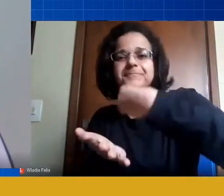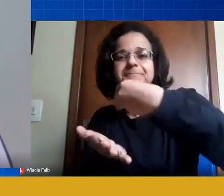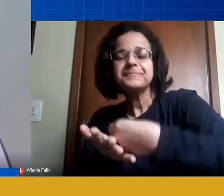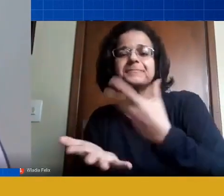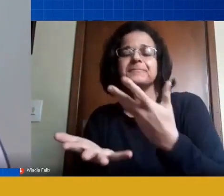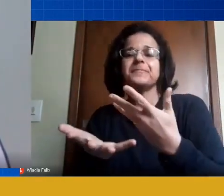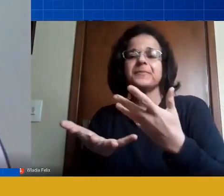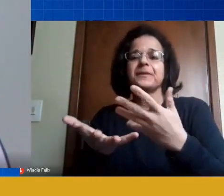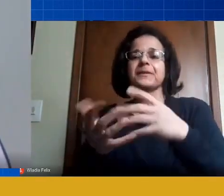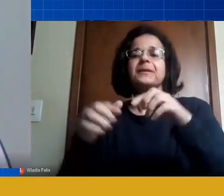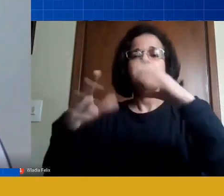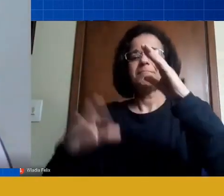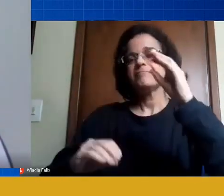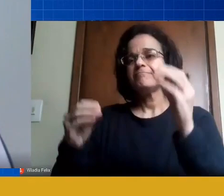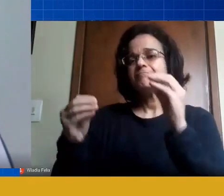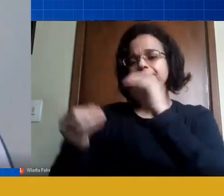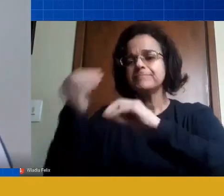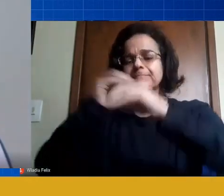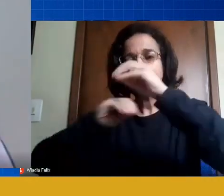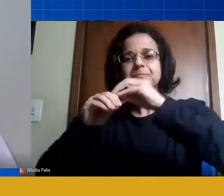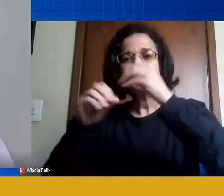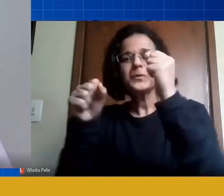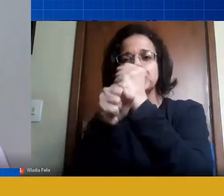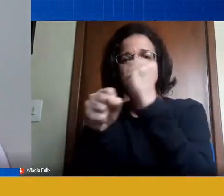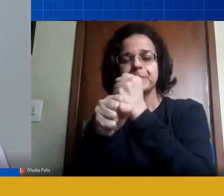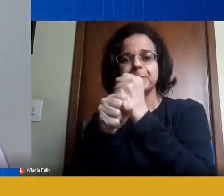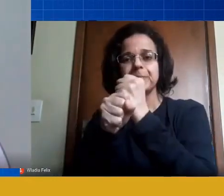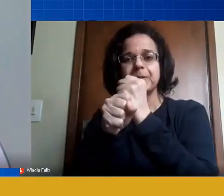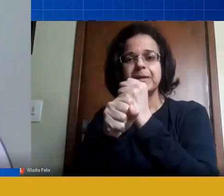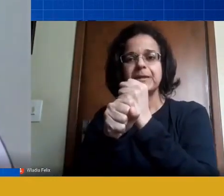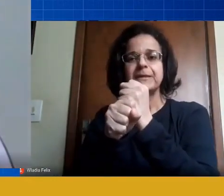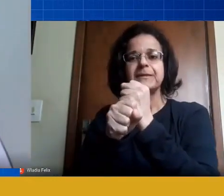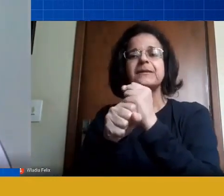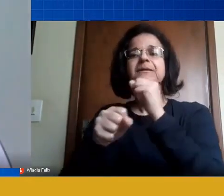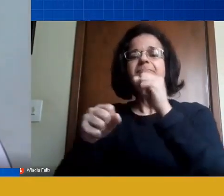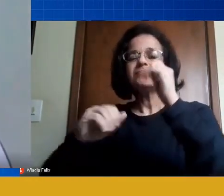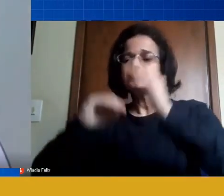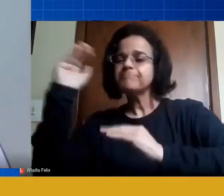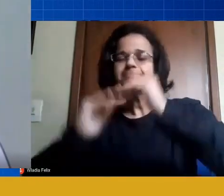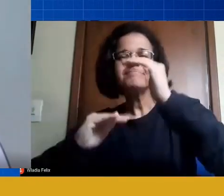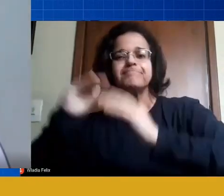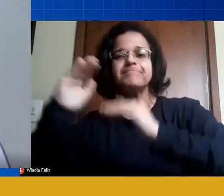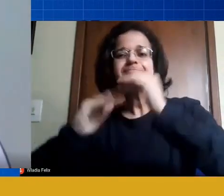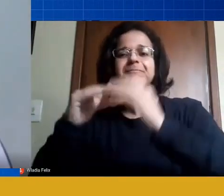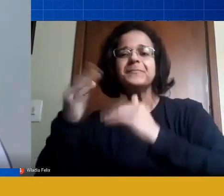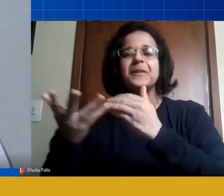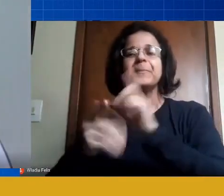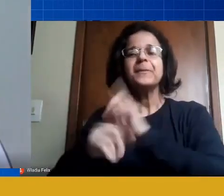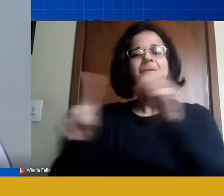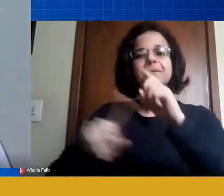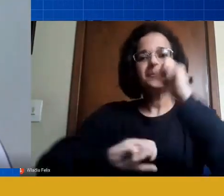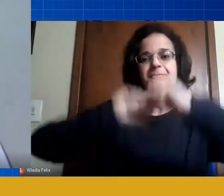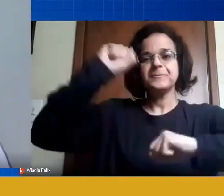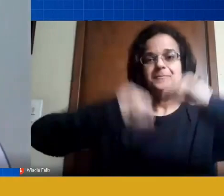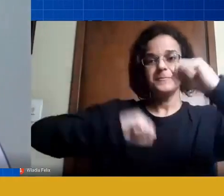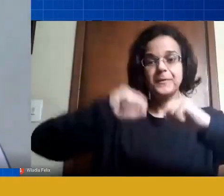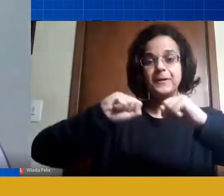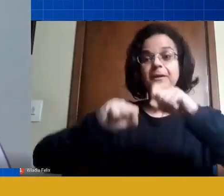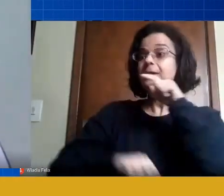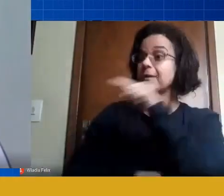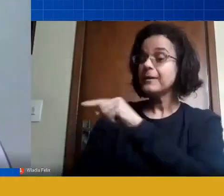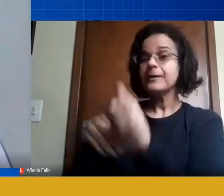objetos não estruturados de forma industrializada como bem o professor falou essa busca